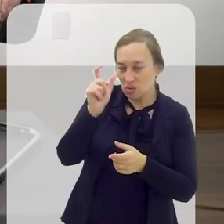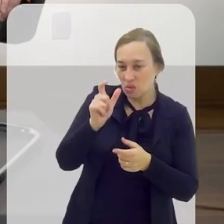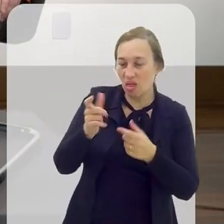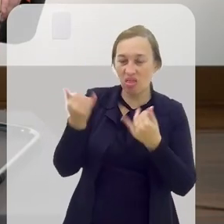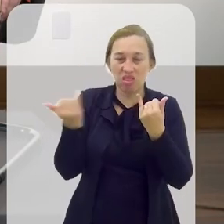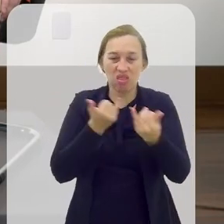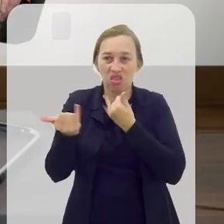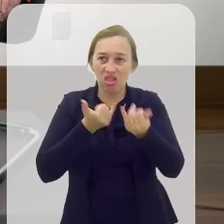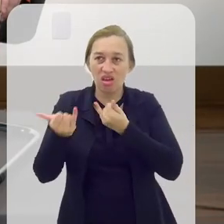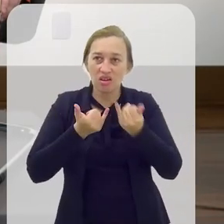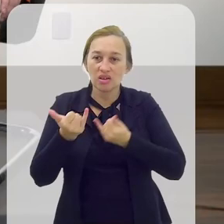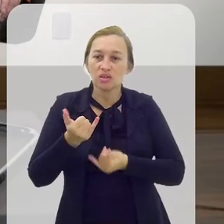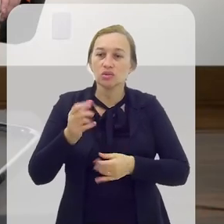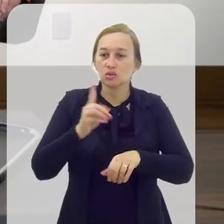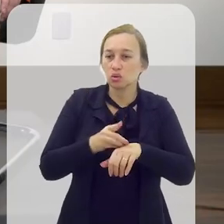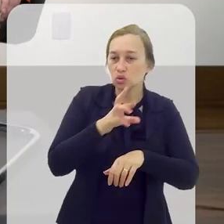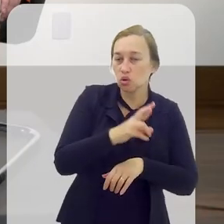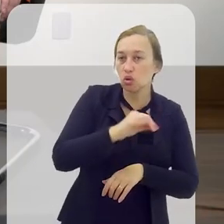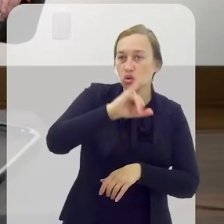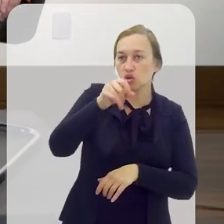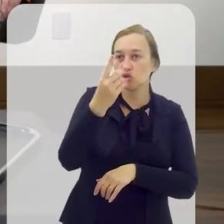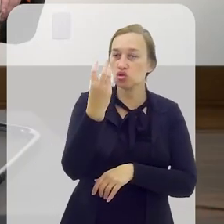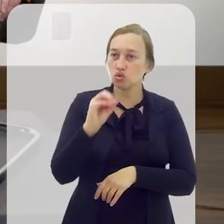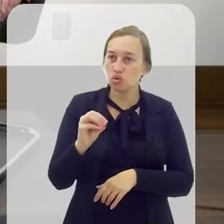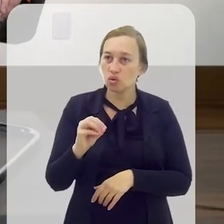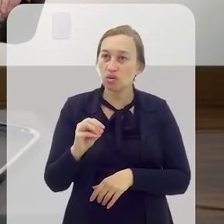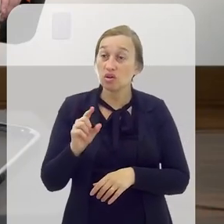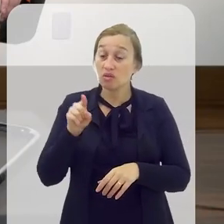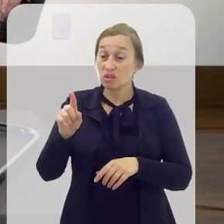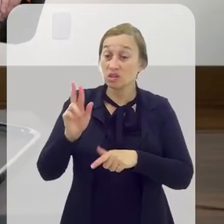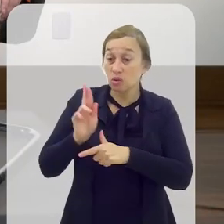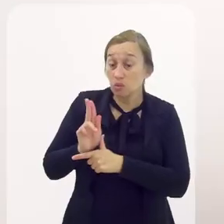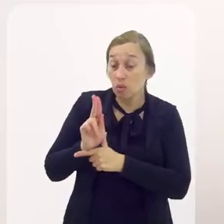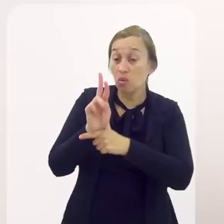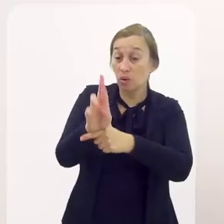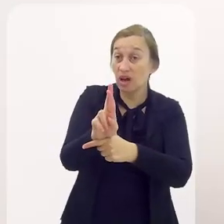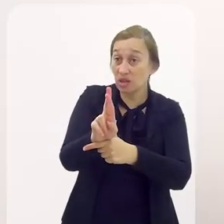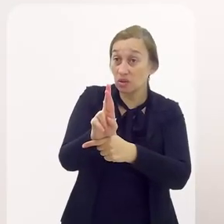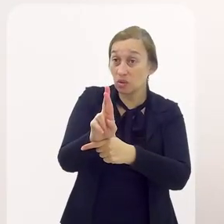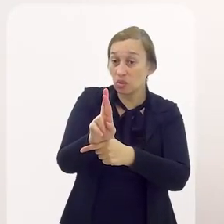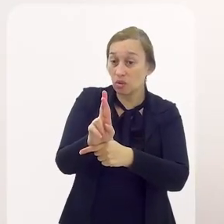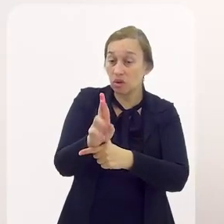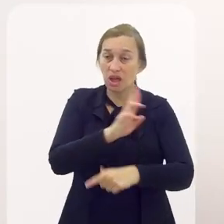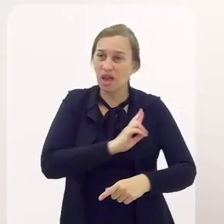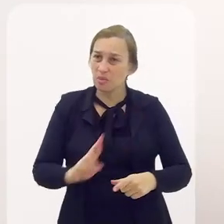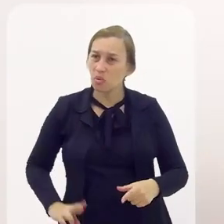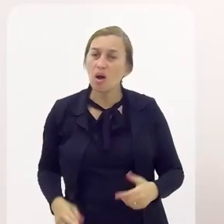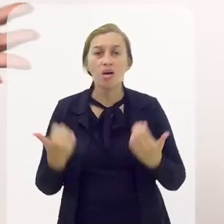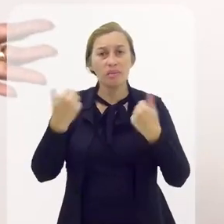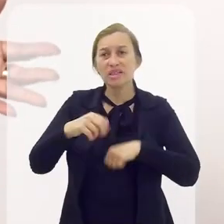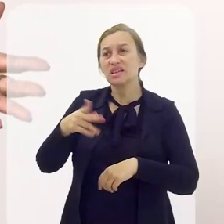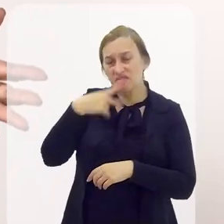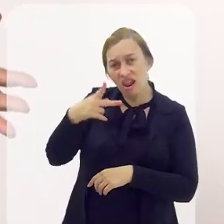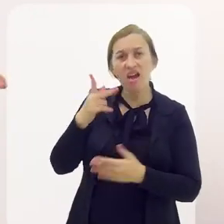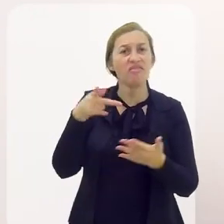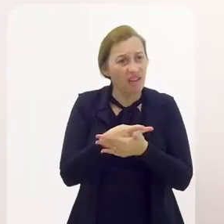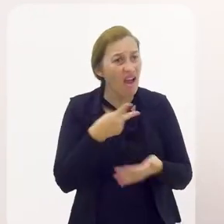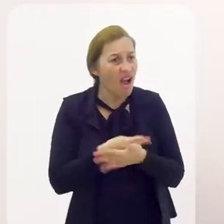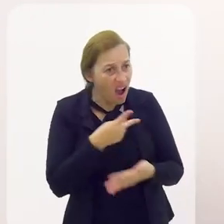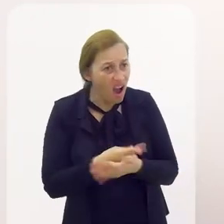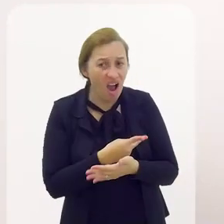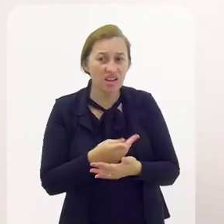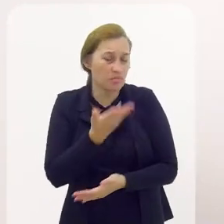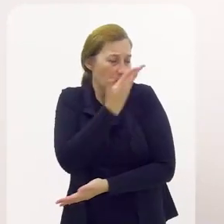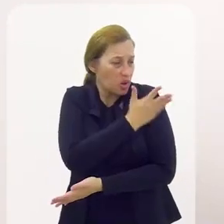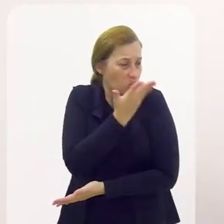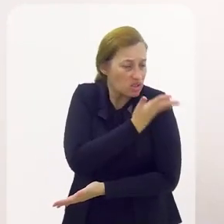falando. eu me lembro que quando eu trouxe o doutor Júlio me disseram mas você trouxe o procurador da República. falei alguém tem que falar, gente, que isso